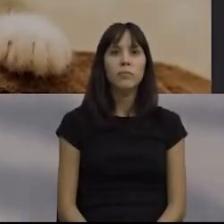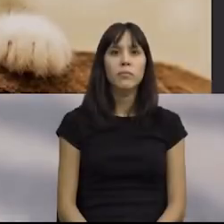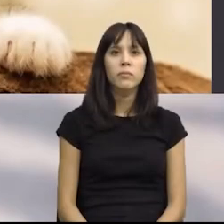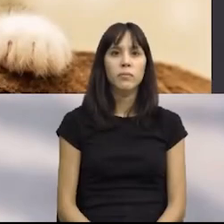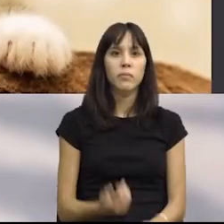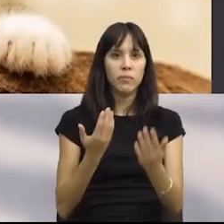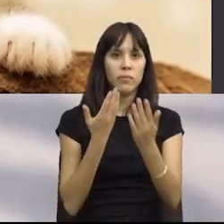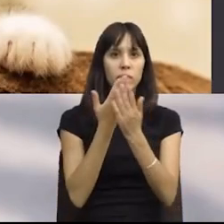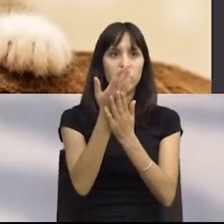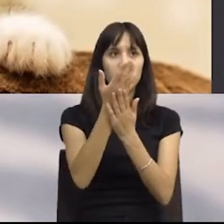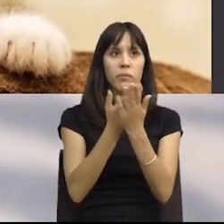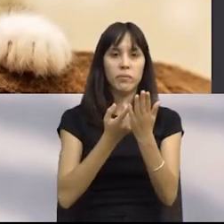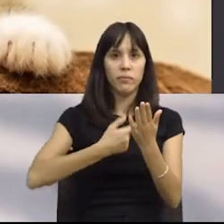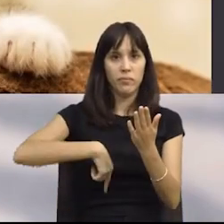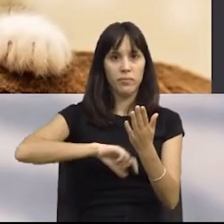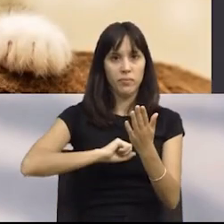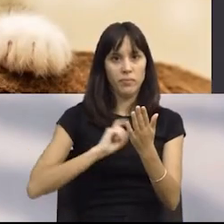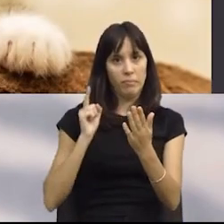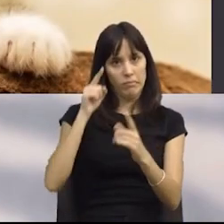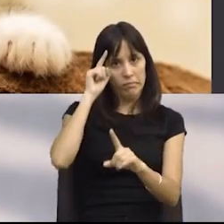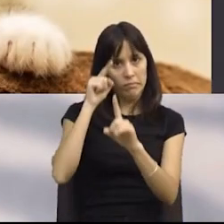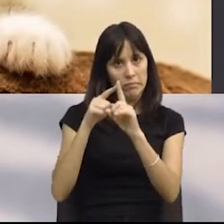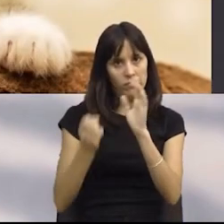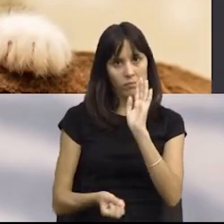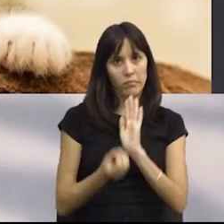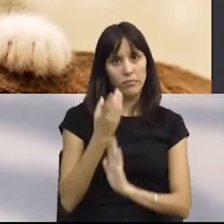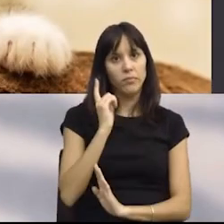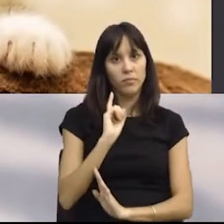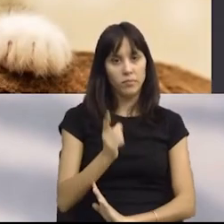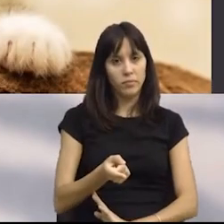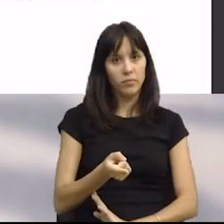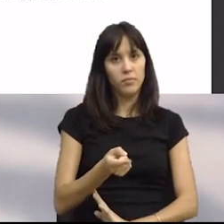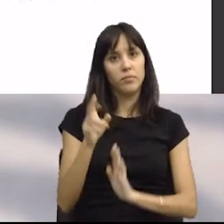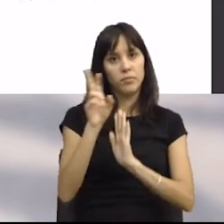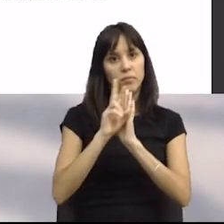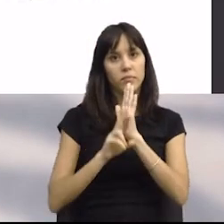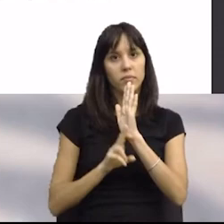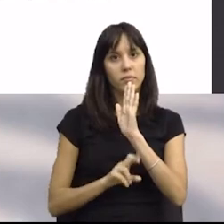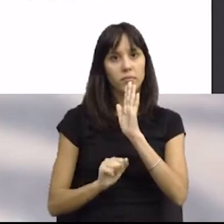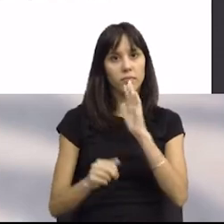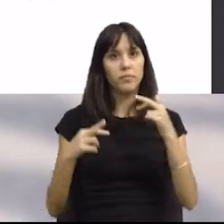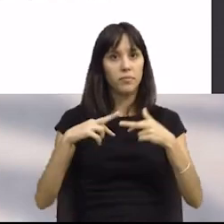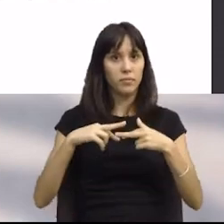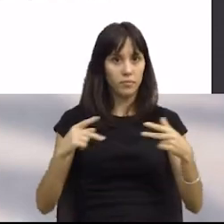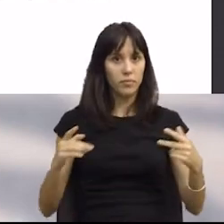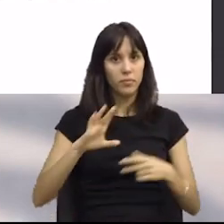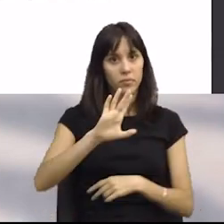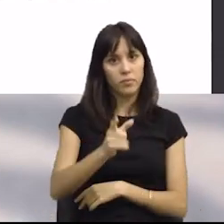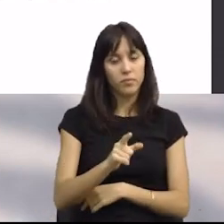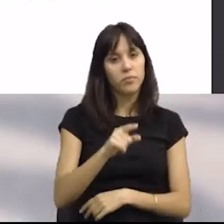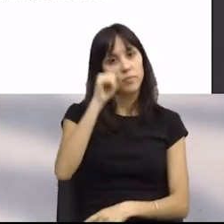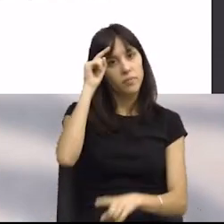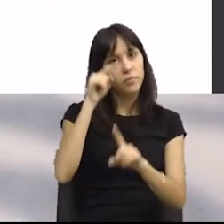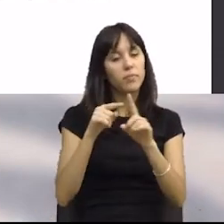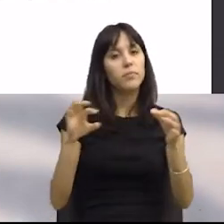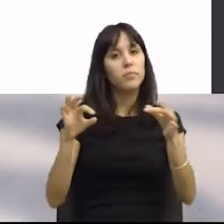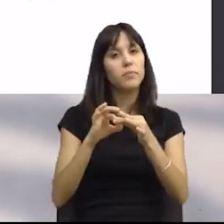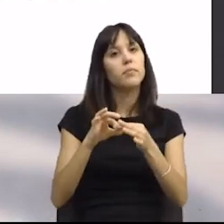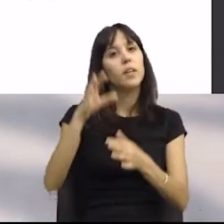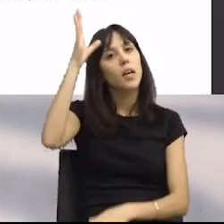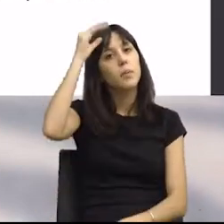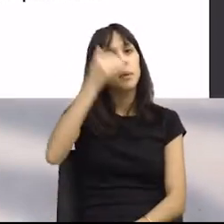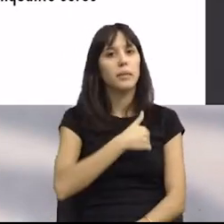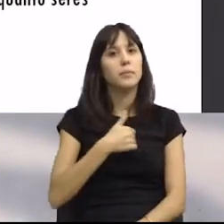Esta nossa proposta é uma proposta para a criação de um regulamento municipal em Lisboa que incida sobre o bem-estar animal.